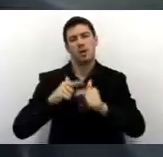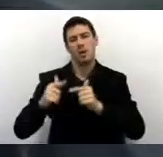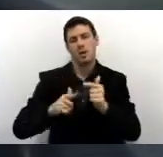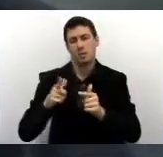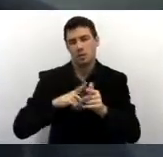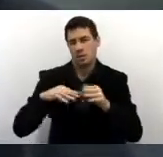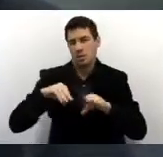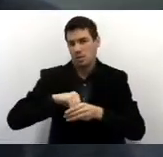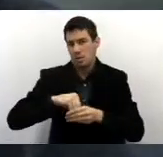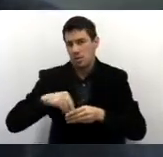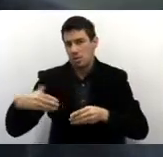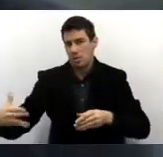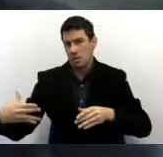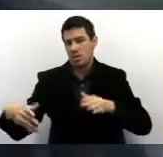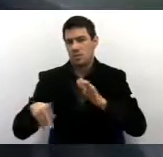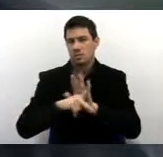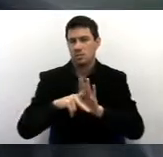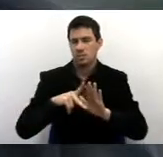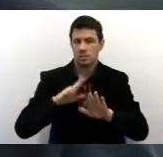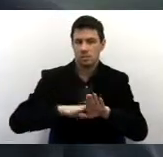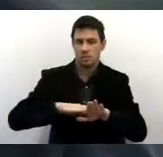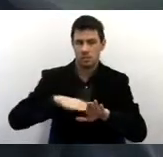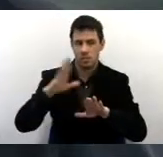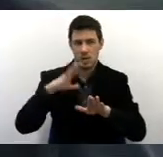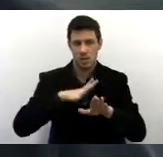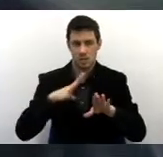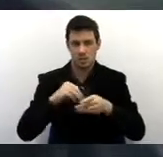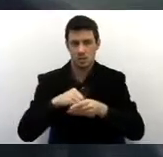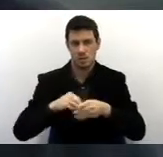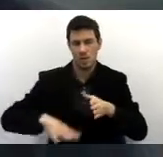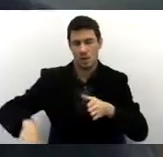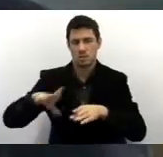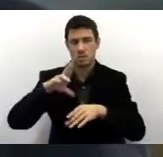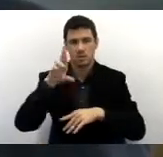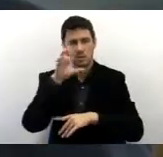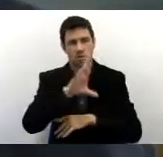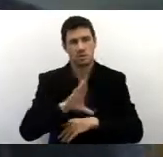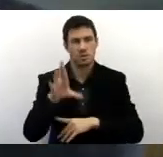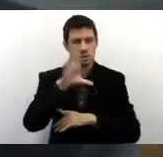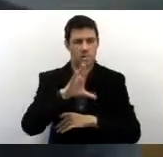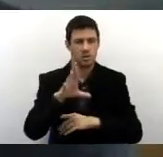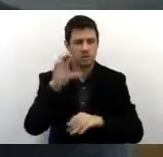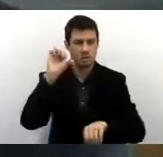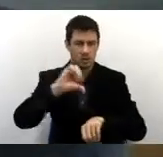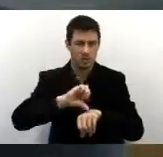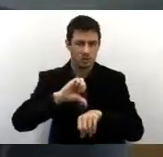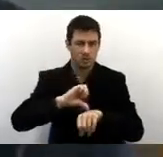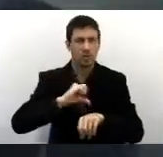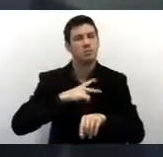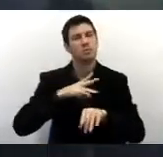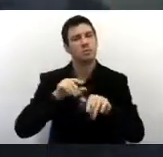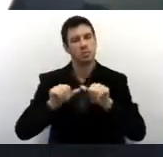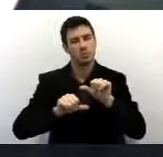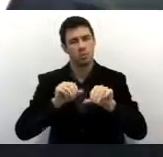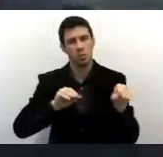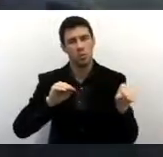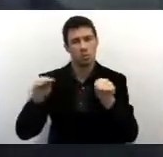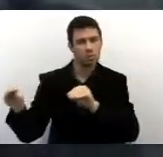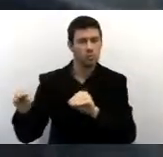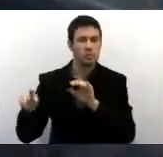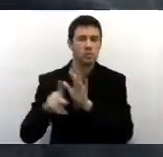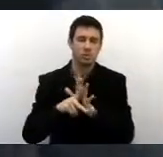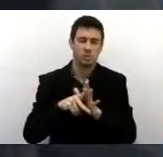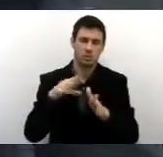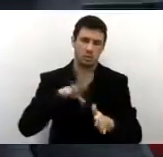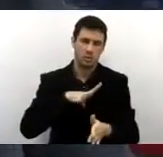descentralize, saia cada vez mais da região central e vai para as regiões mais periféricas do município. O orçamento da